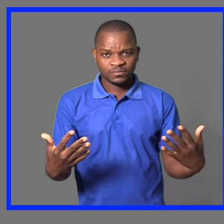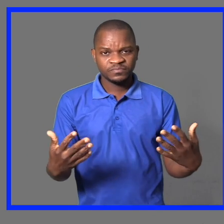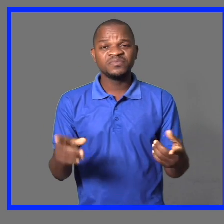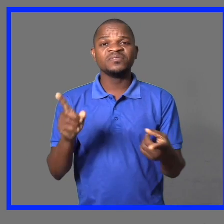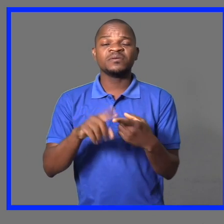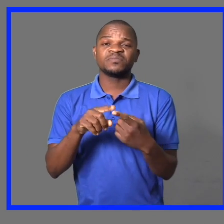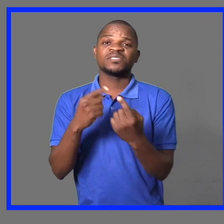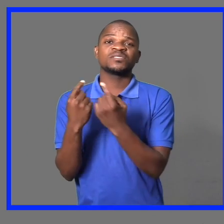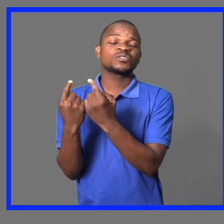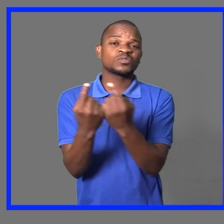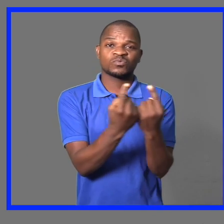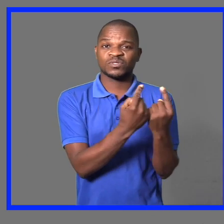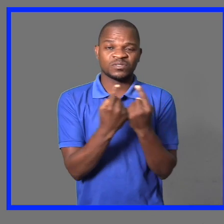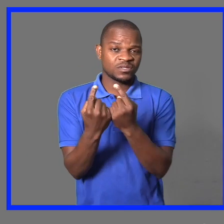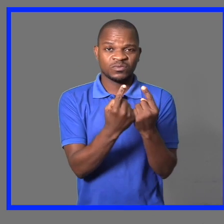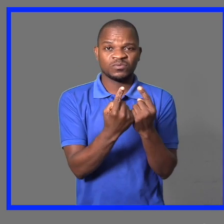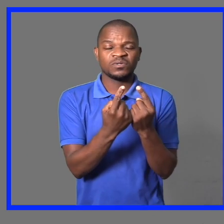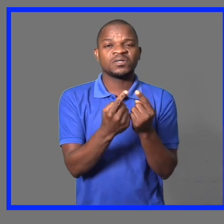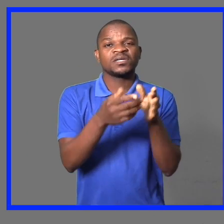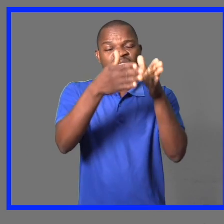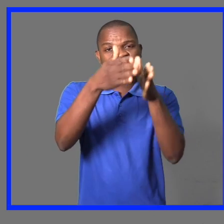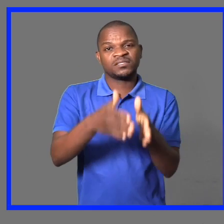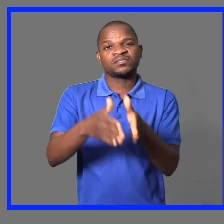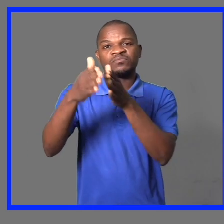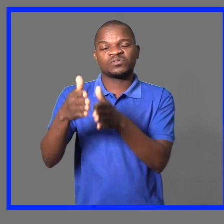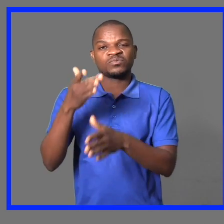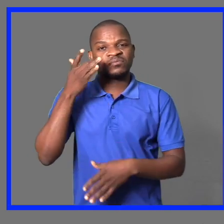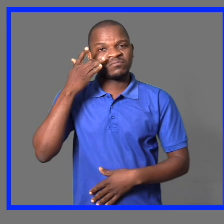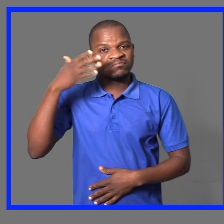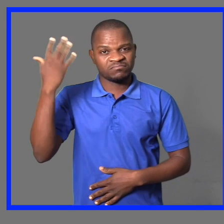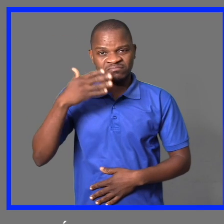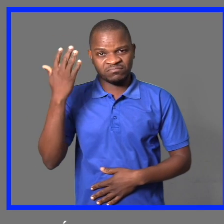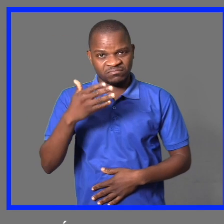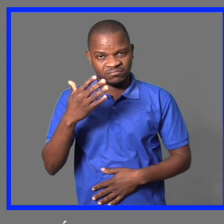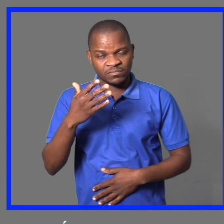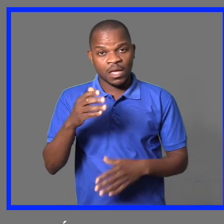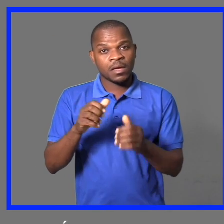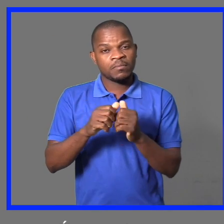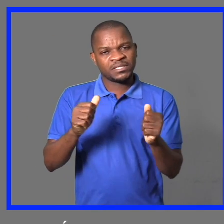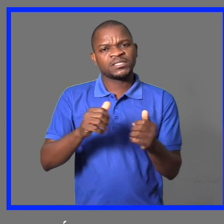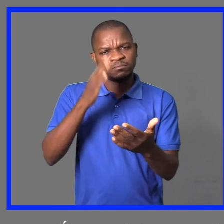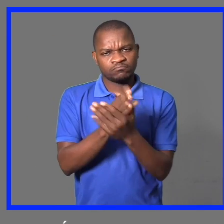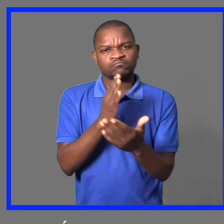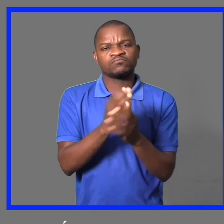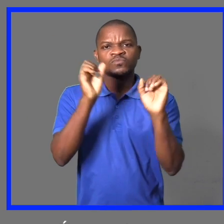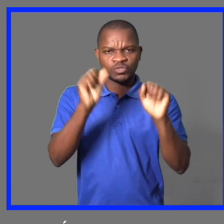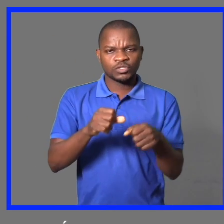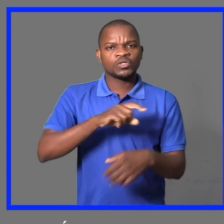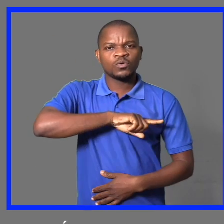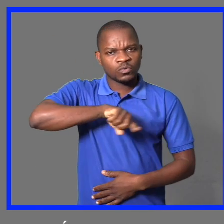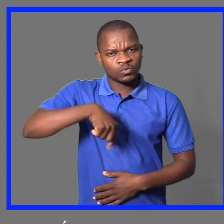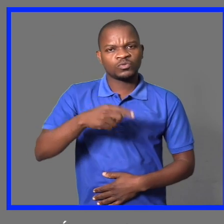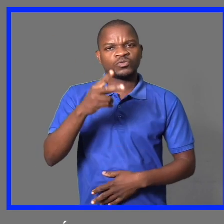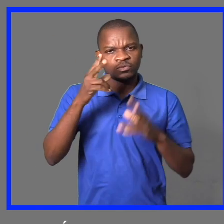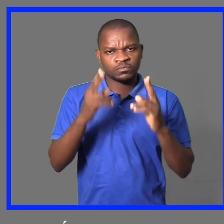condições em que se encontra a pessoa com albinismo. É uma data como todas as outras, que nós